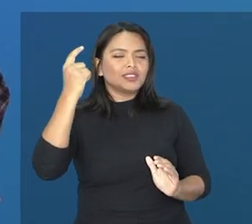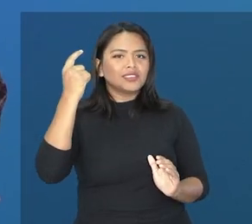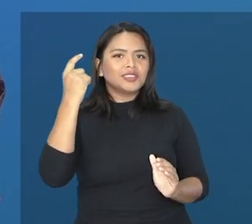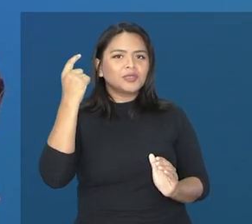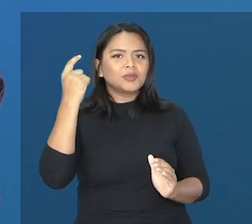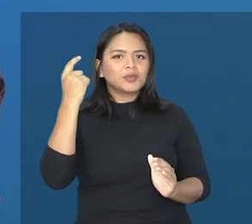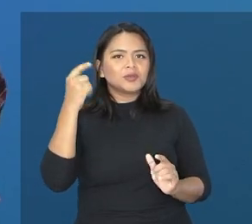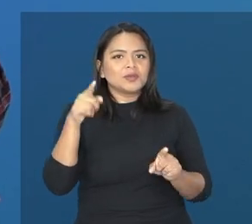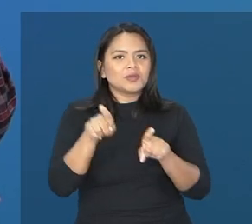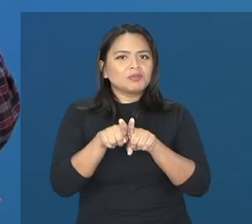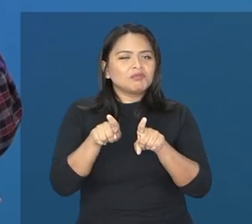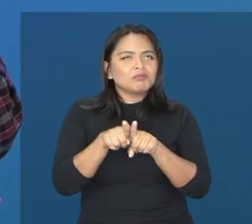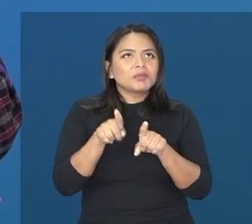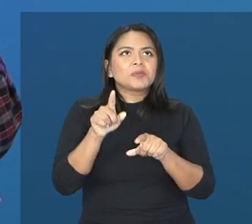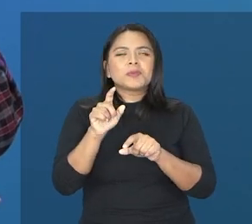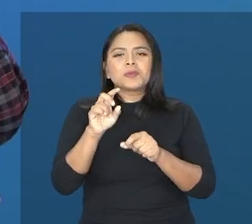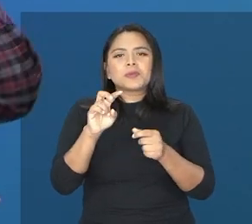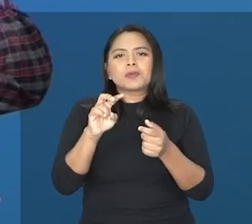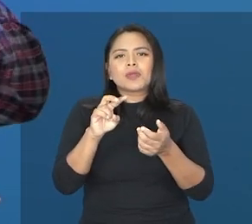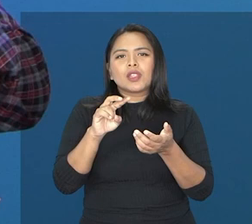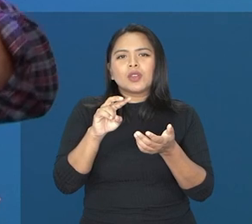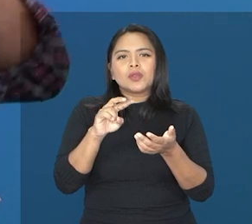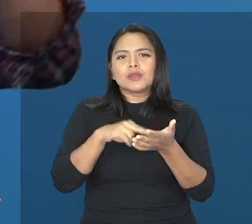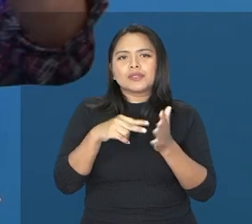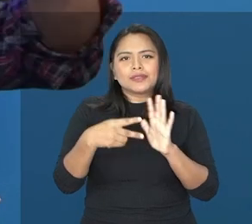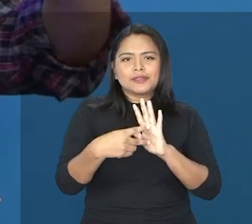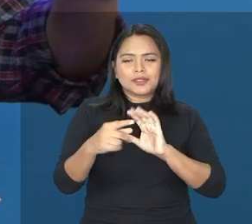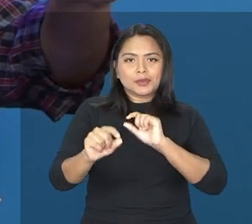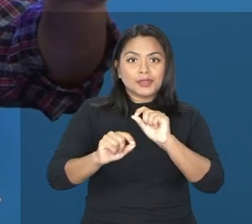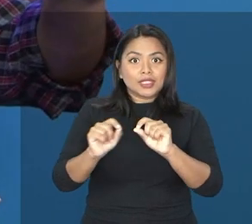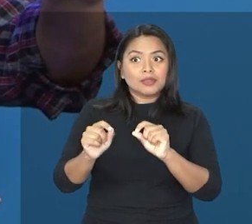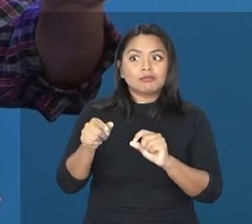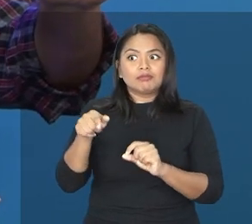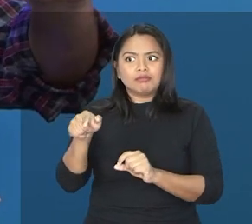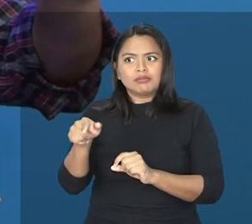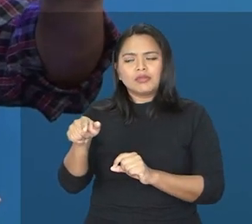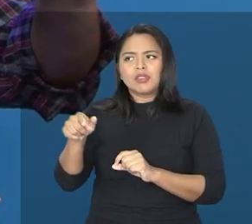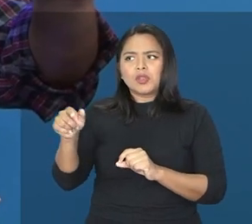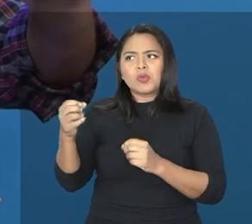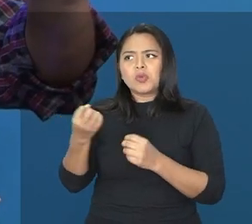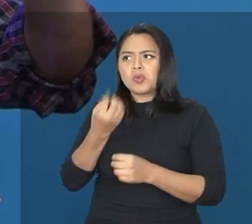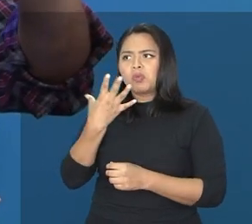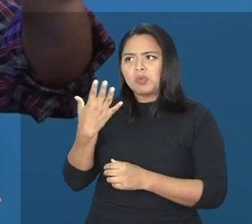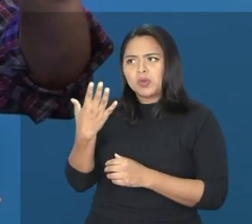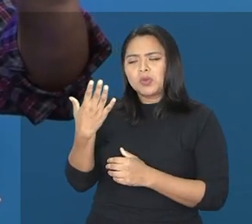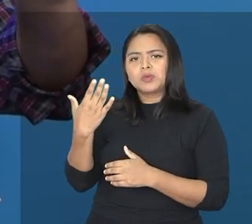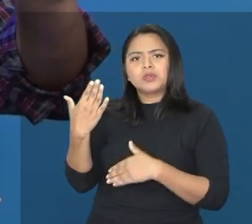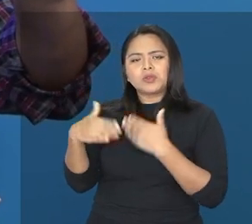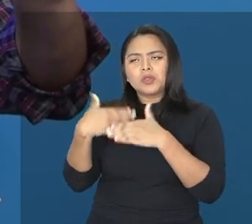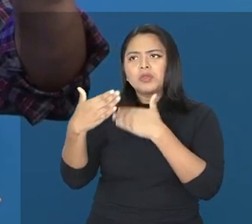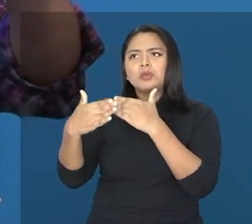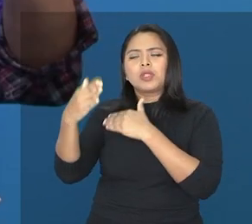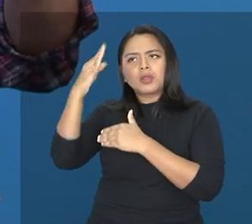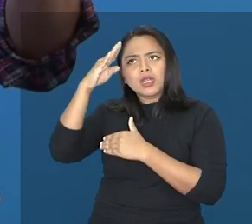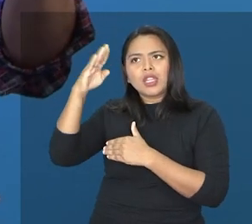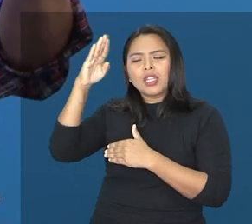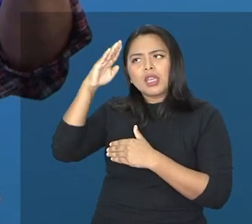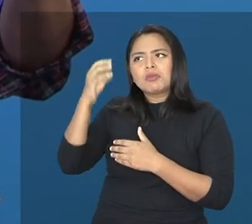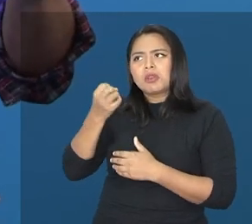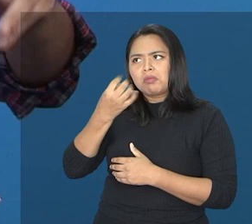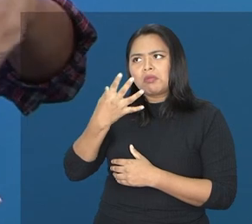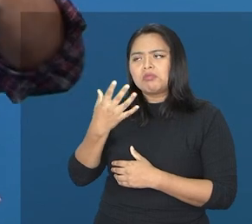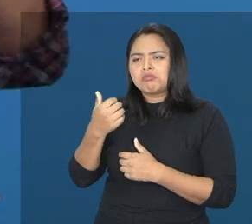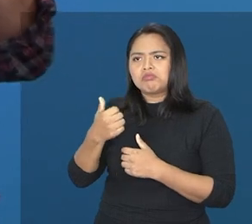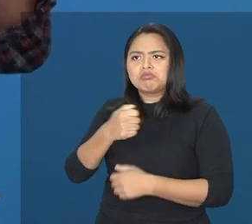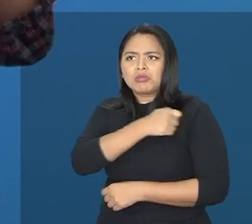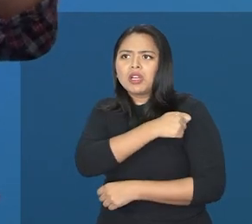produtivo. O é esse camarada? Para nós, o menino que tem um bom desempenho acadêmico é legal, é interessante, é um bom aluno.